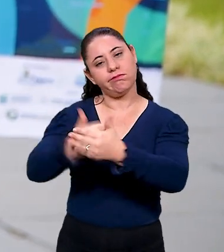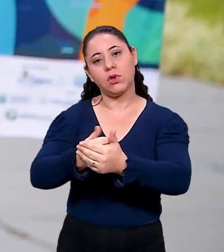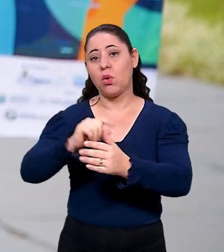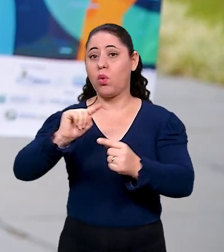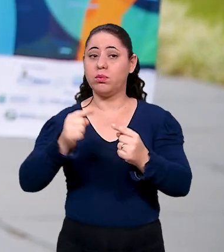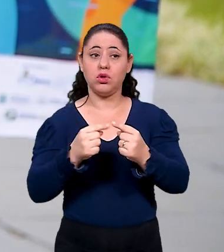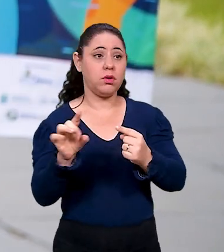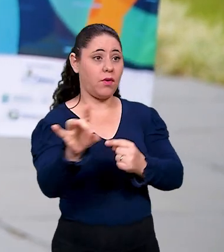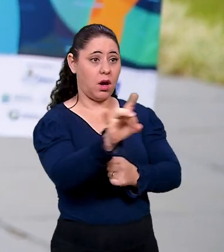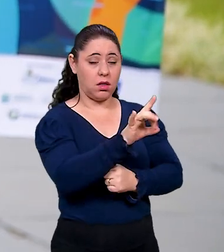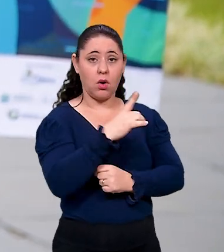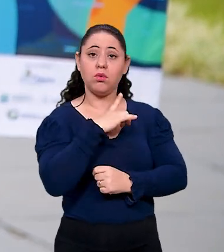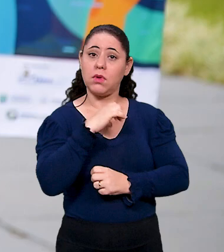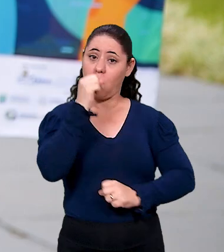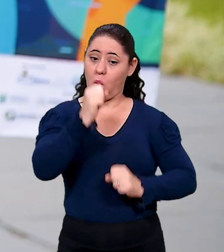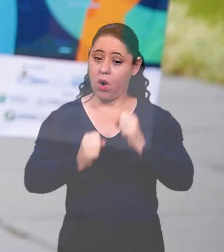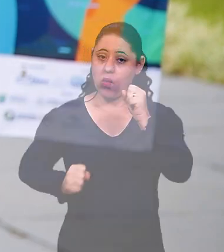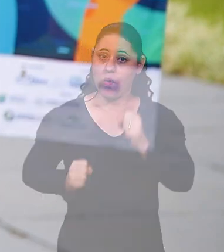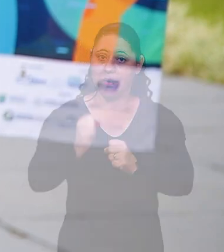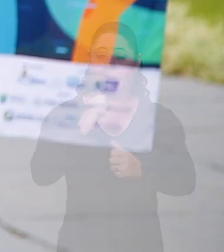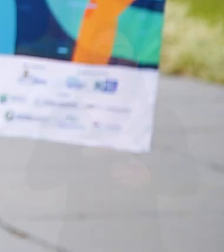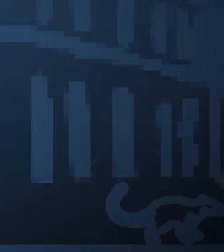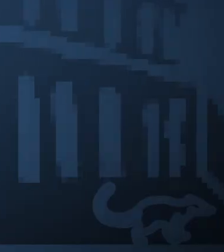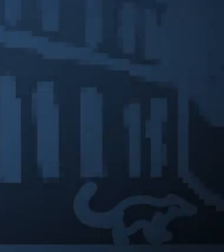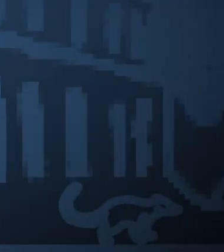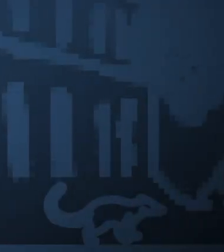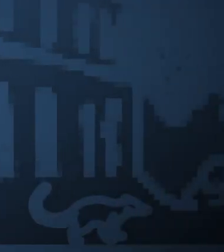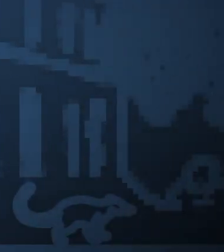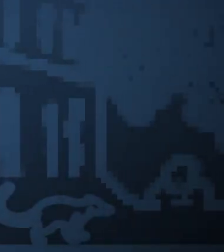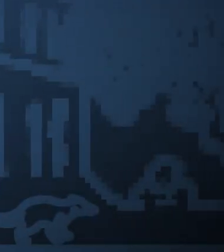isso depende muito do objetivo que cada um tem com a corrida.